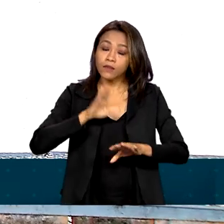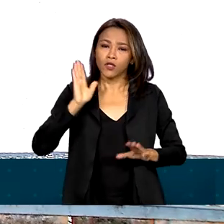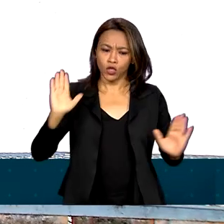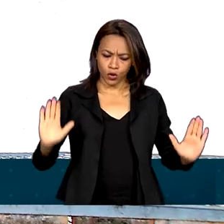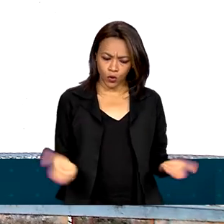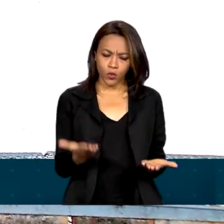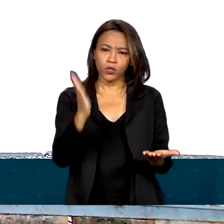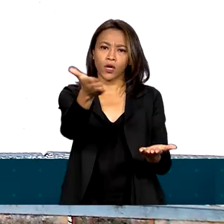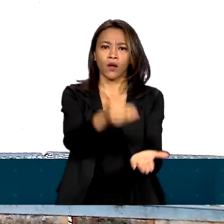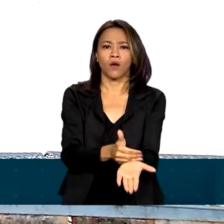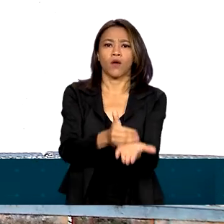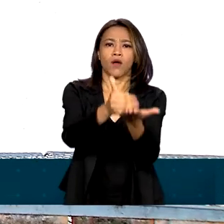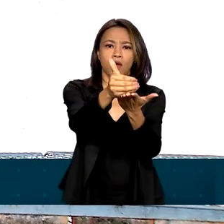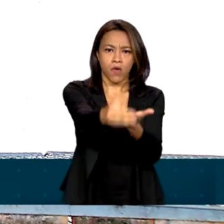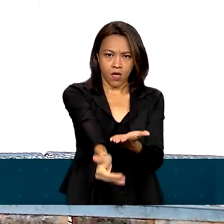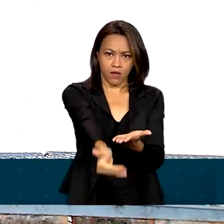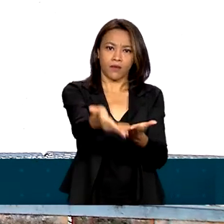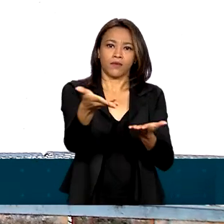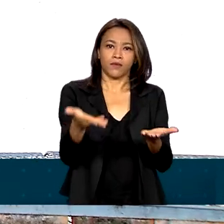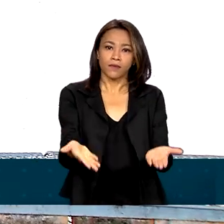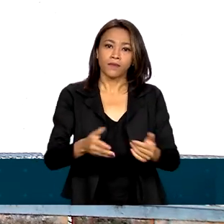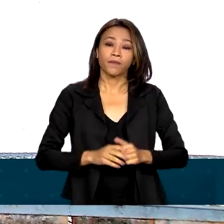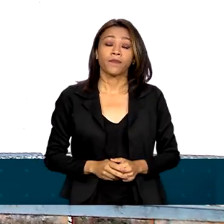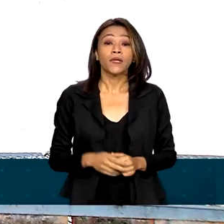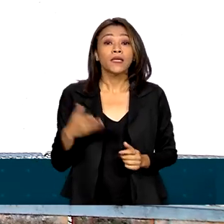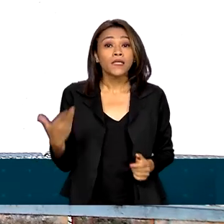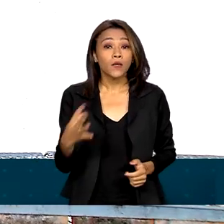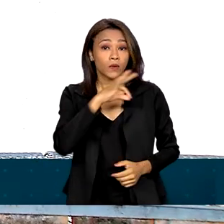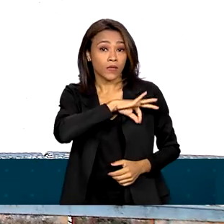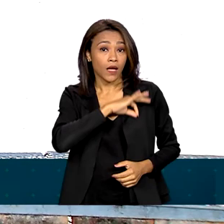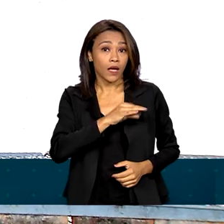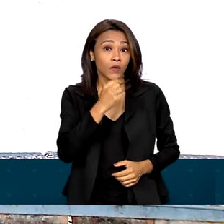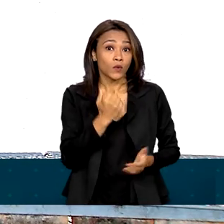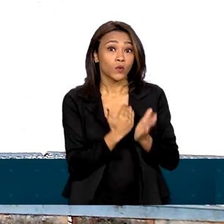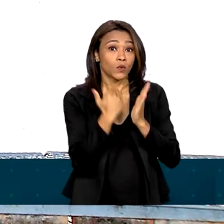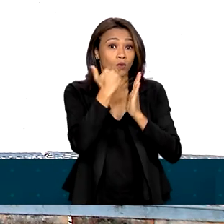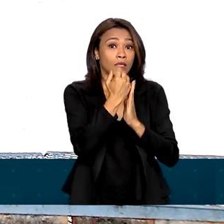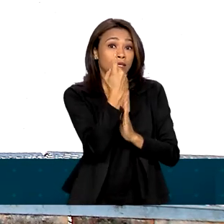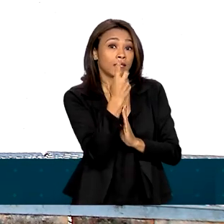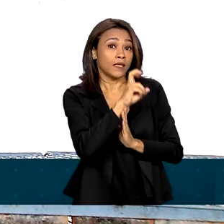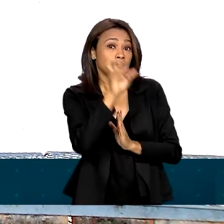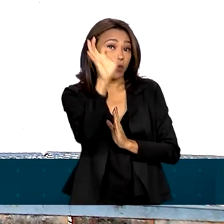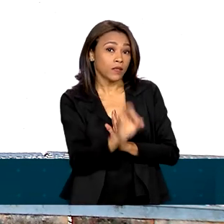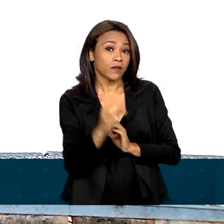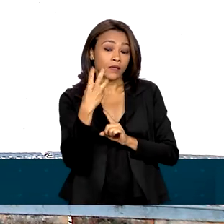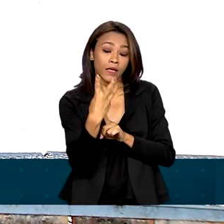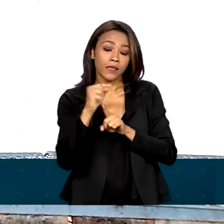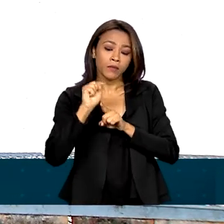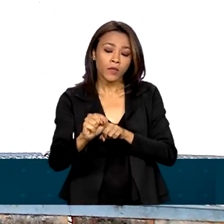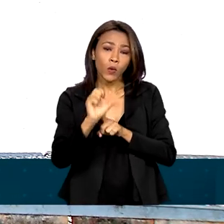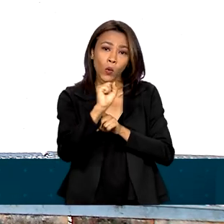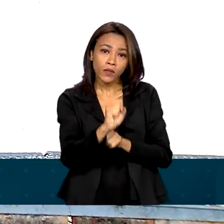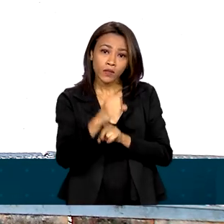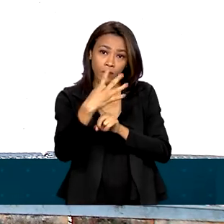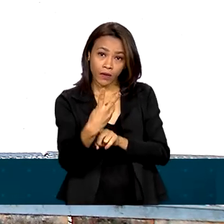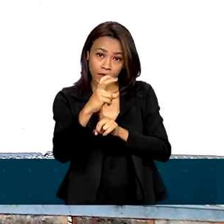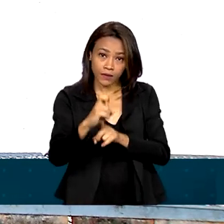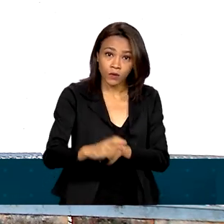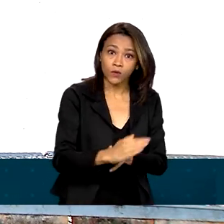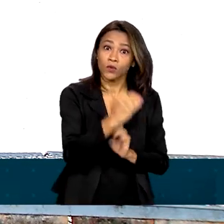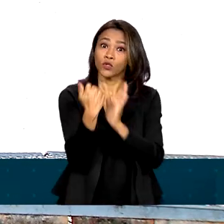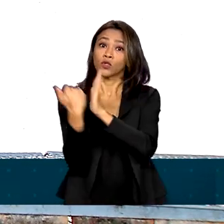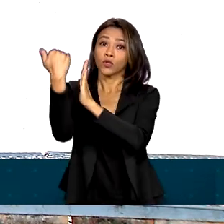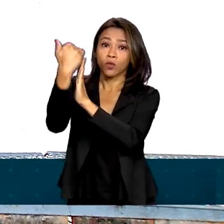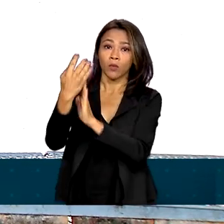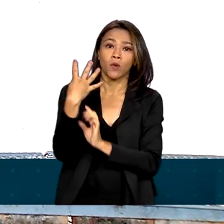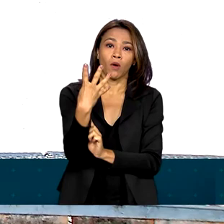publicação no Diário Oficial da União. Com isso, o piso subirá 15%, passando de R$.845 para